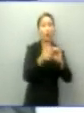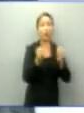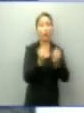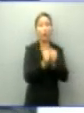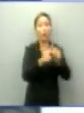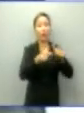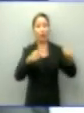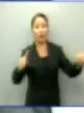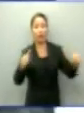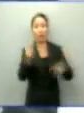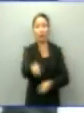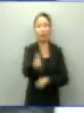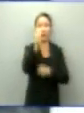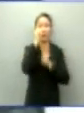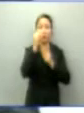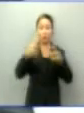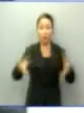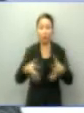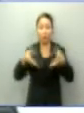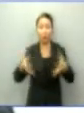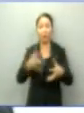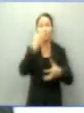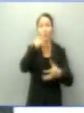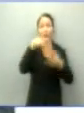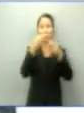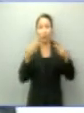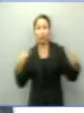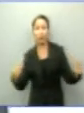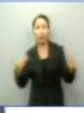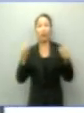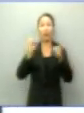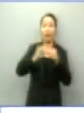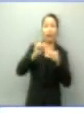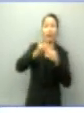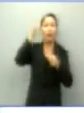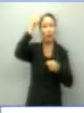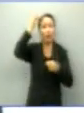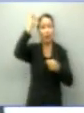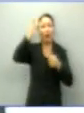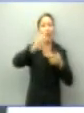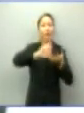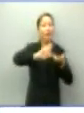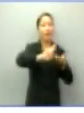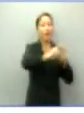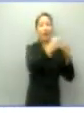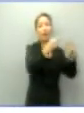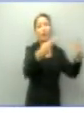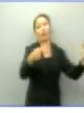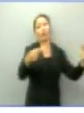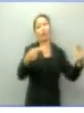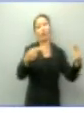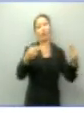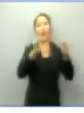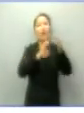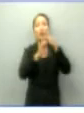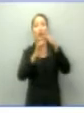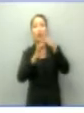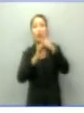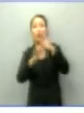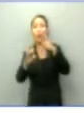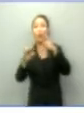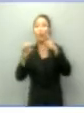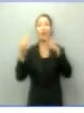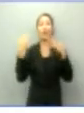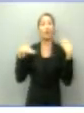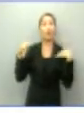piscicultura, fruticultura, avicultura, criação de gado de leite, em cadeias produtivas que industrializem. Indústria do turismo, os